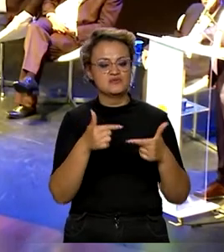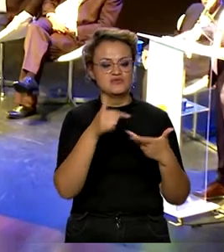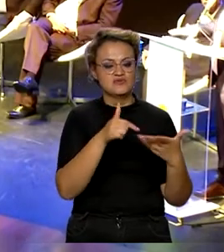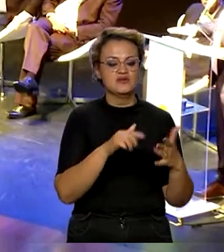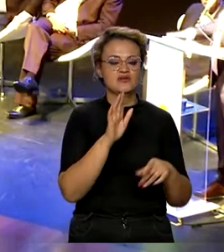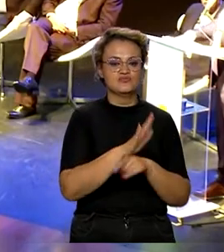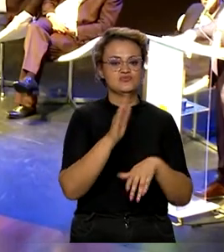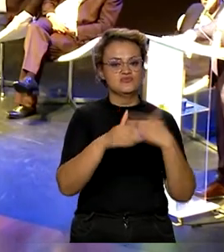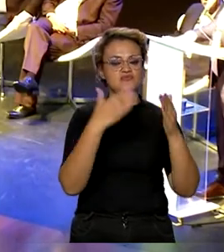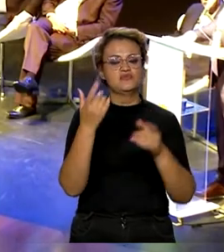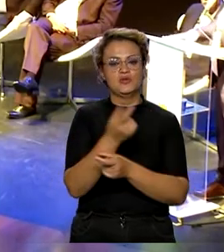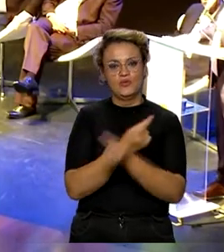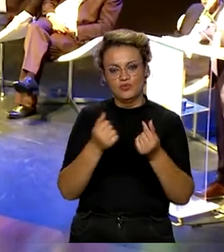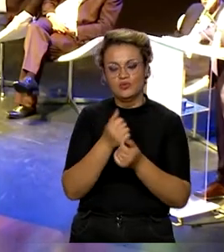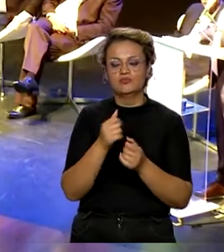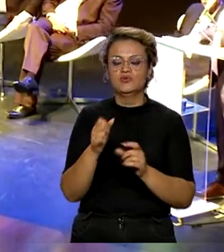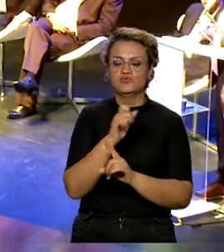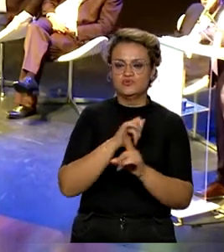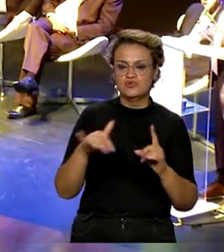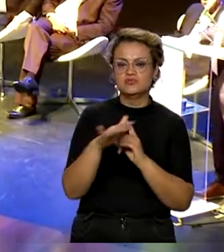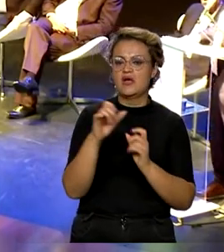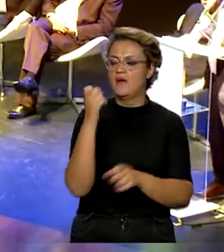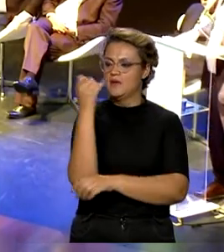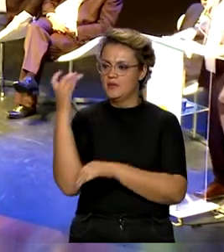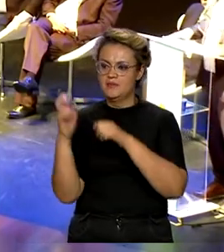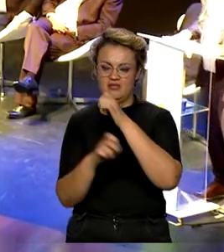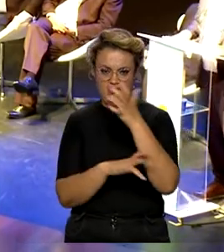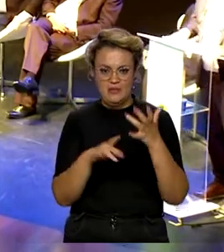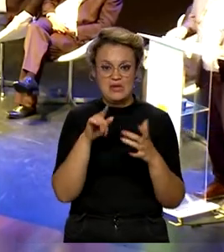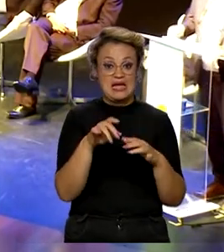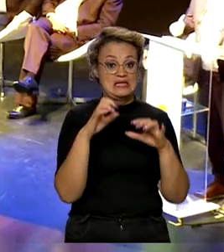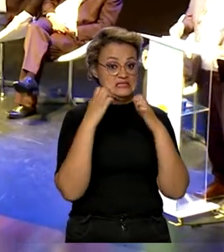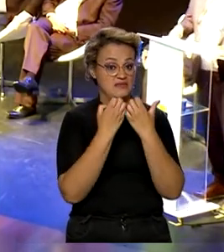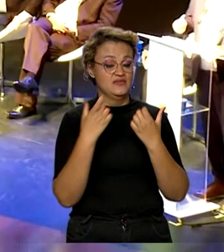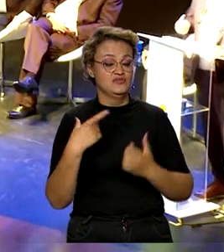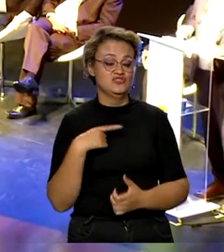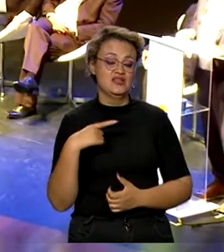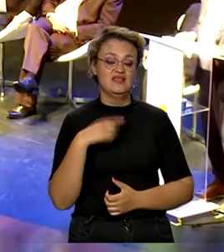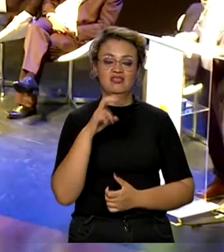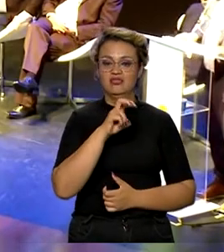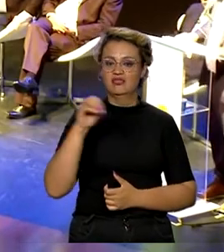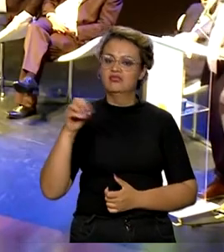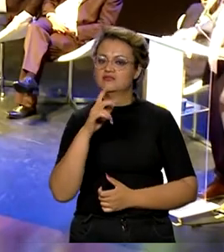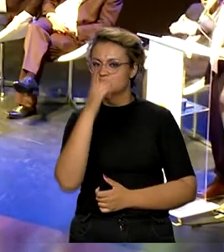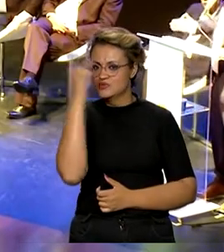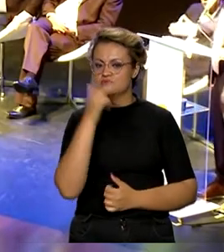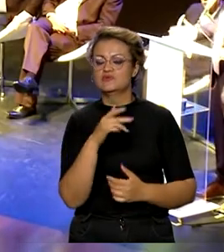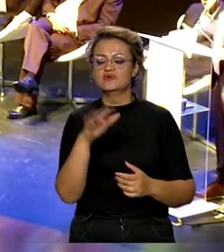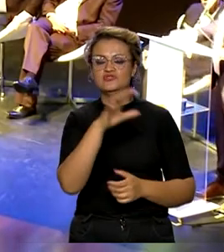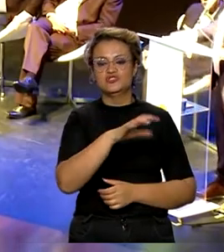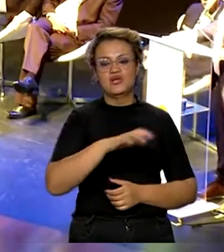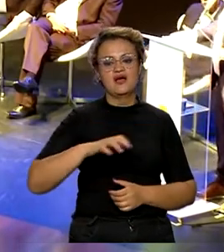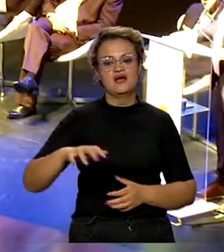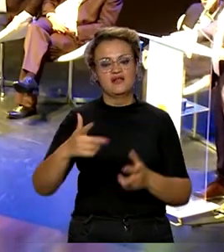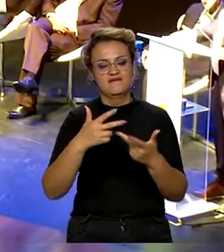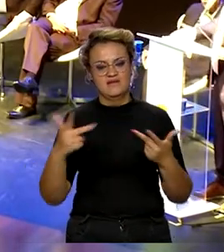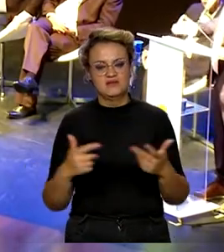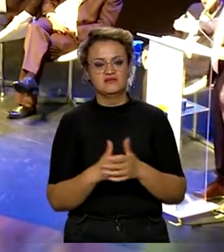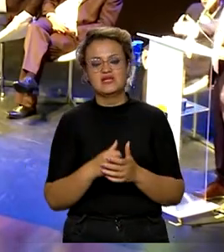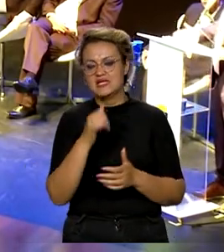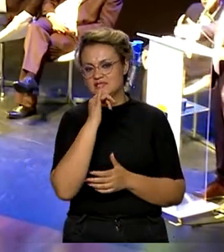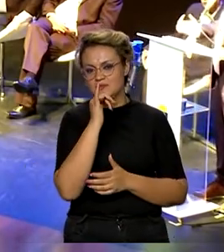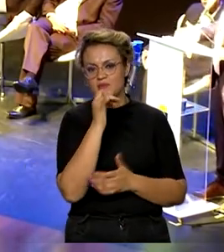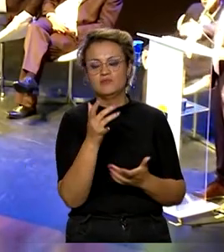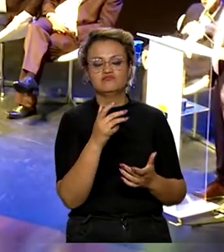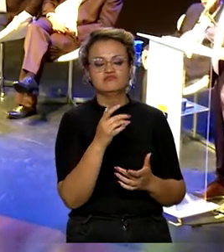econômico, social e ambiental. O evento reuniu cerca de 500 pessoas de vários setores produtivos, como, por